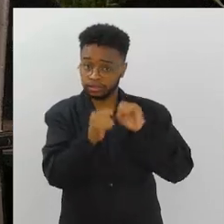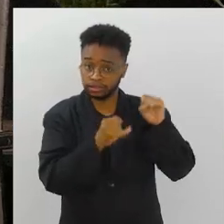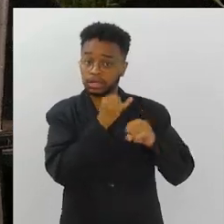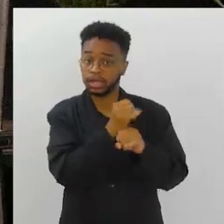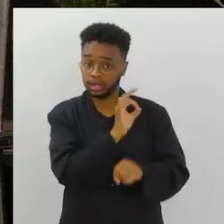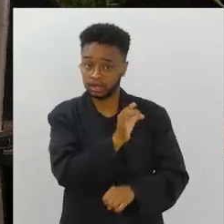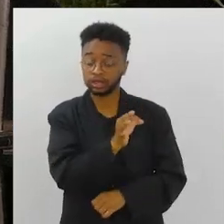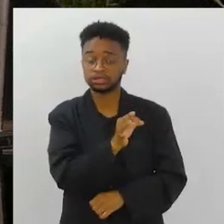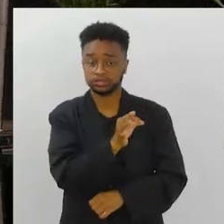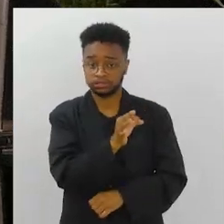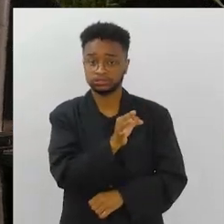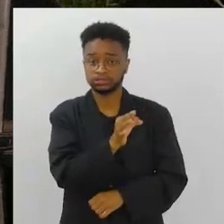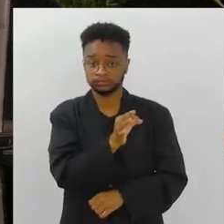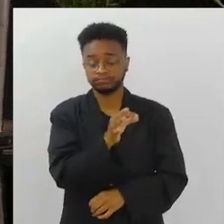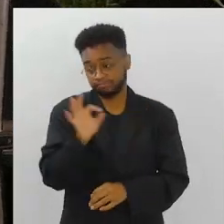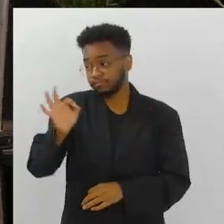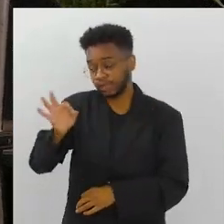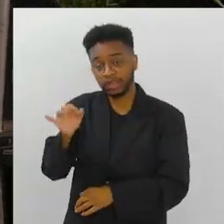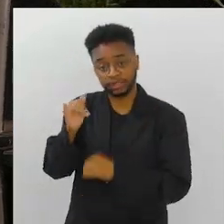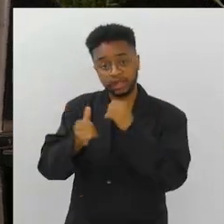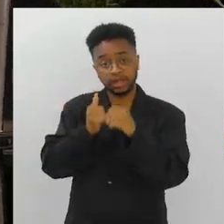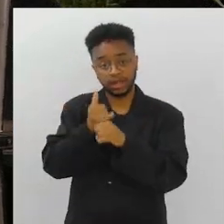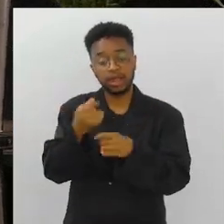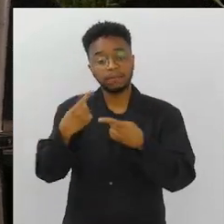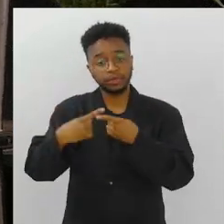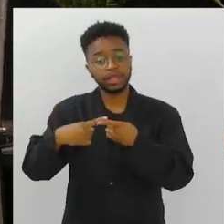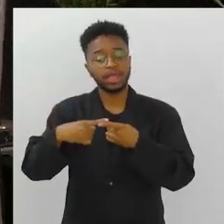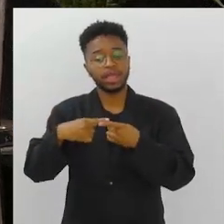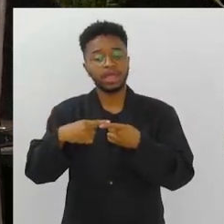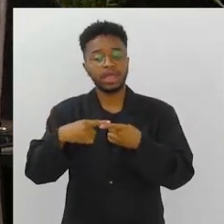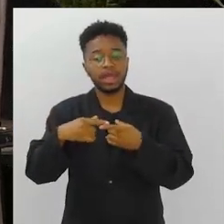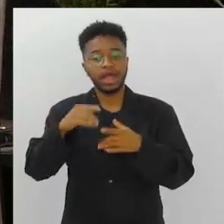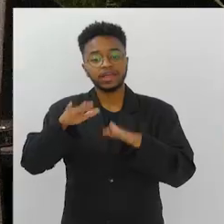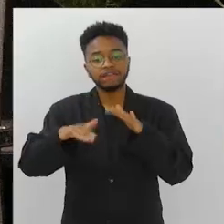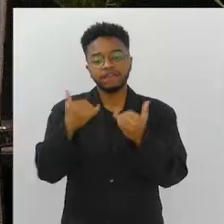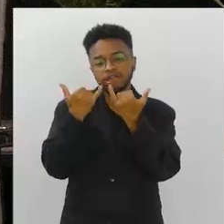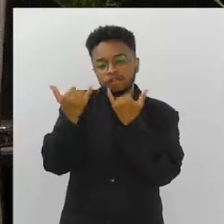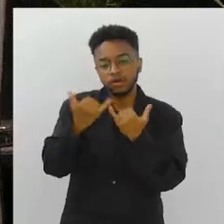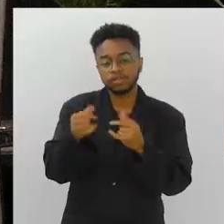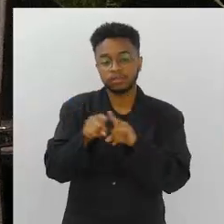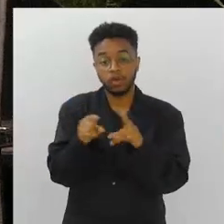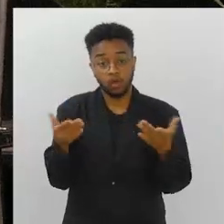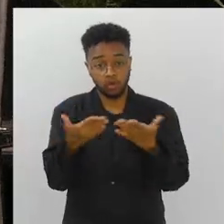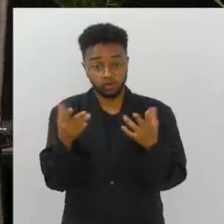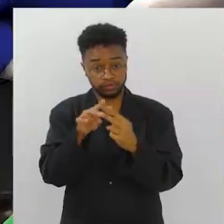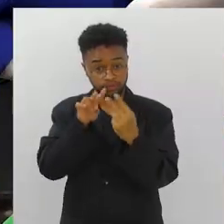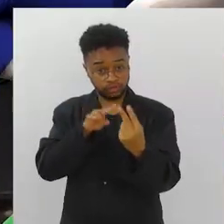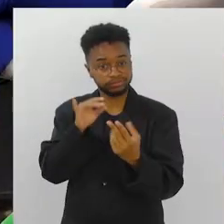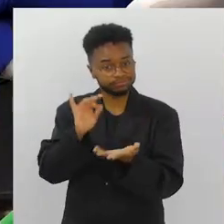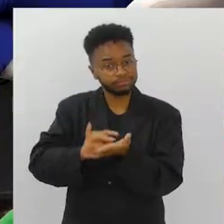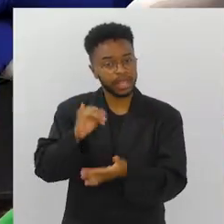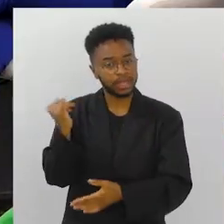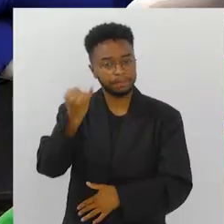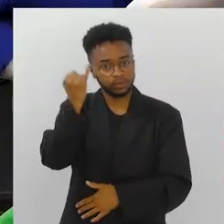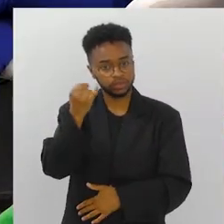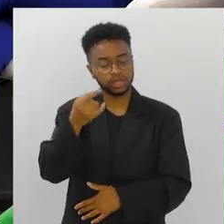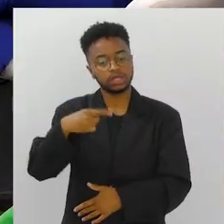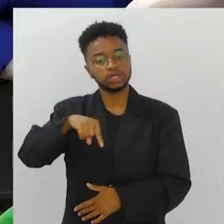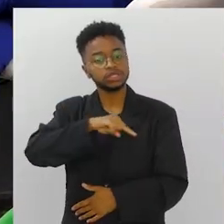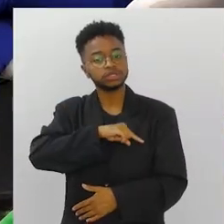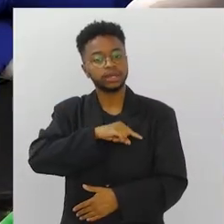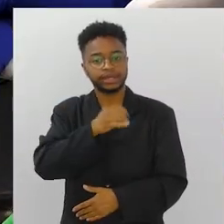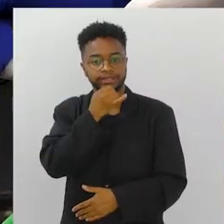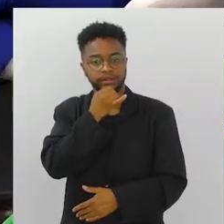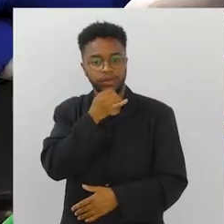o acesso à internet, a rede, que traz informação, que traz tudo. O digital hoje é tão importante e